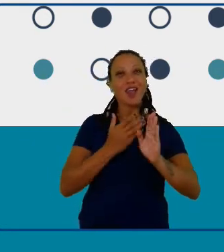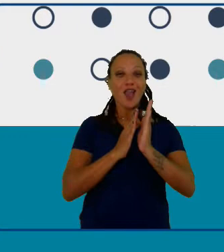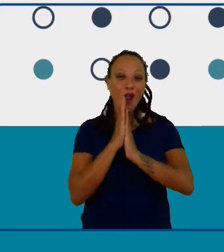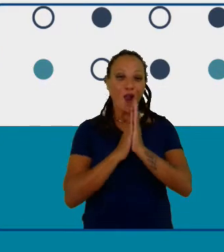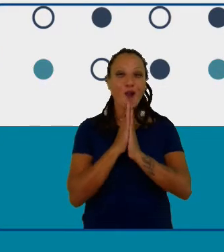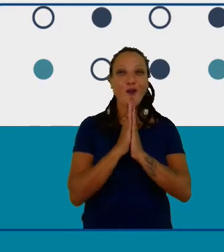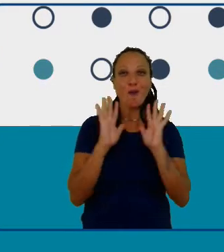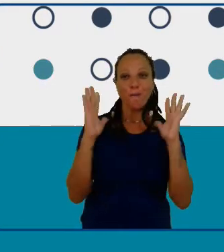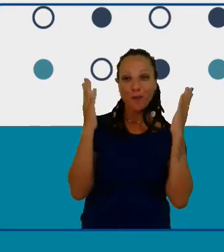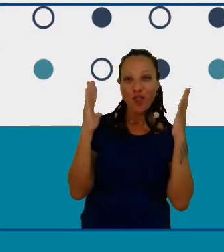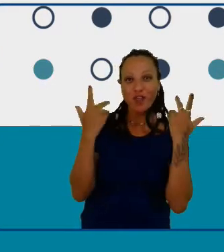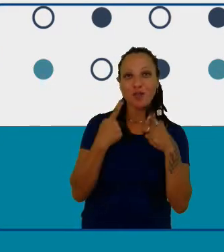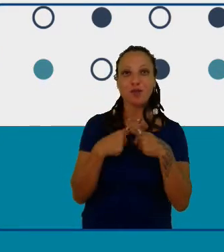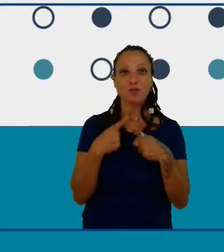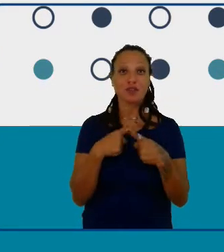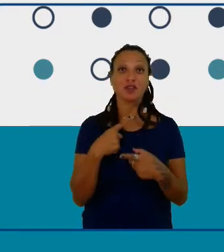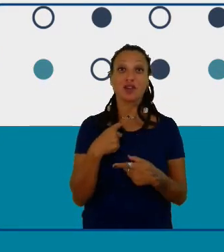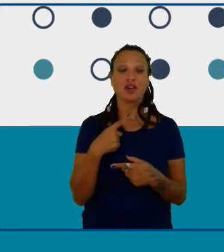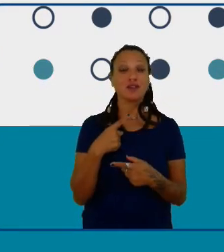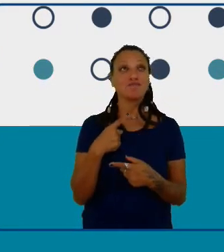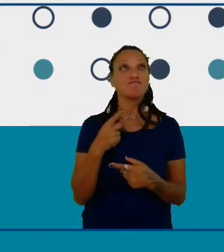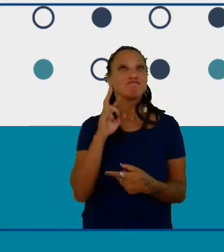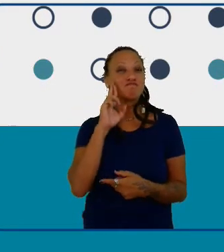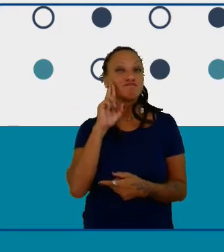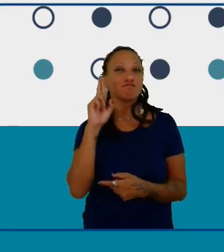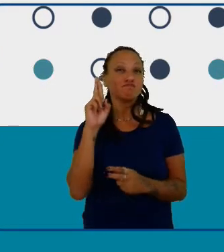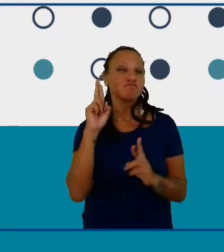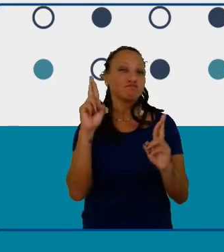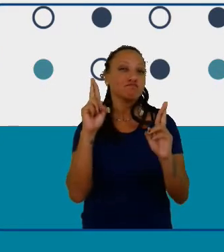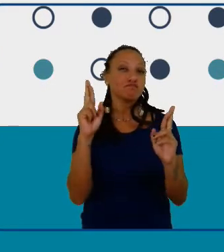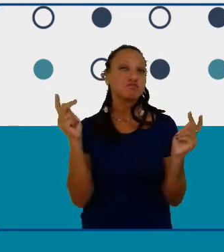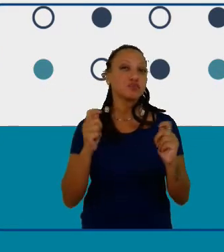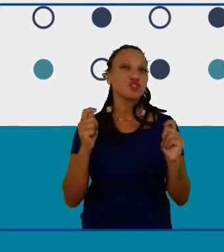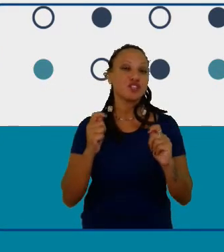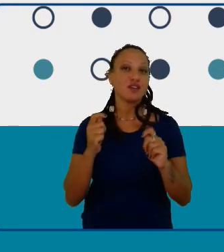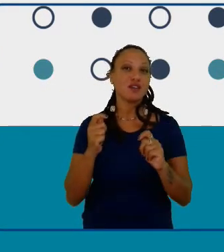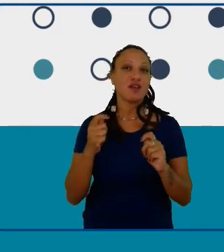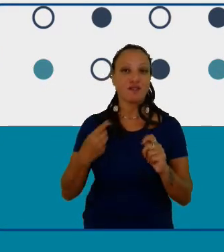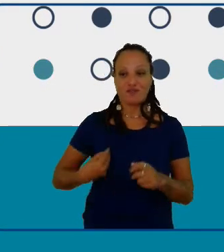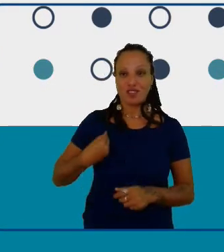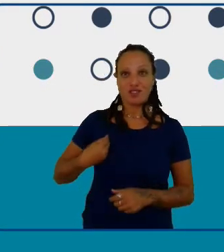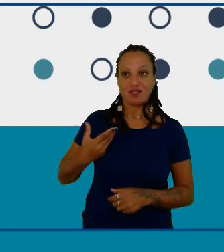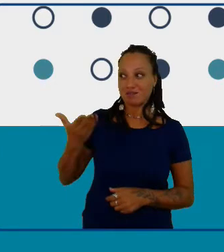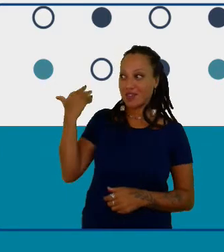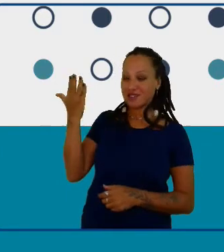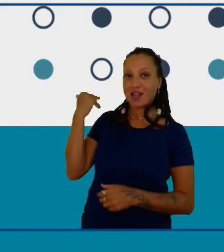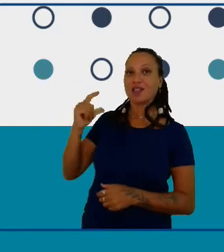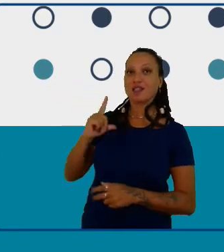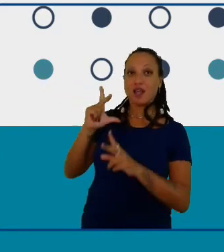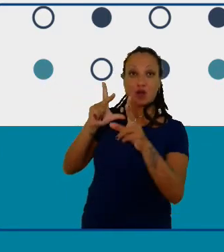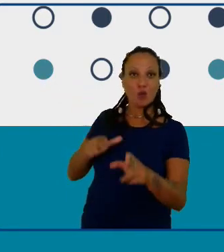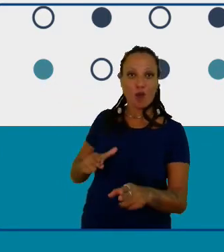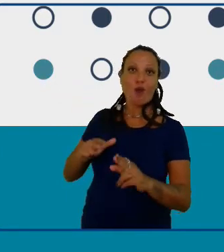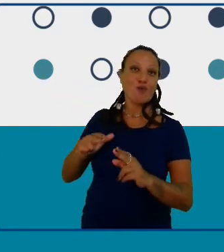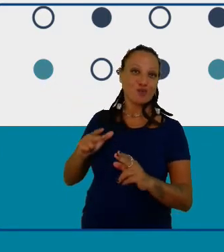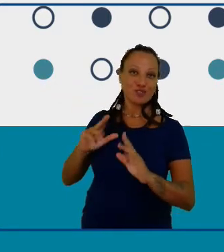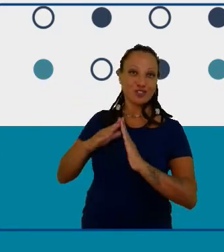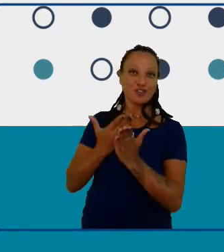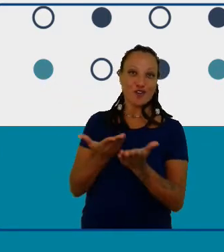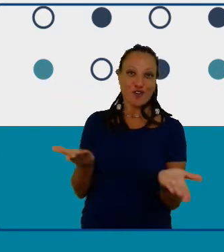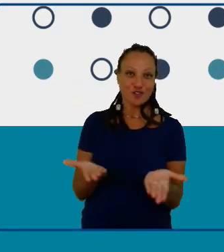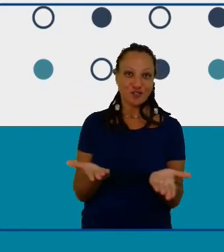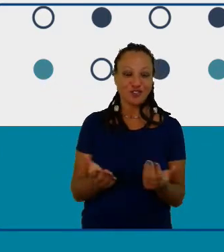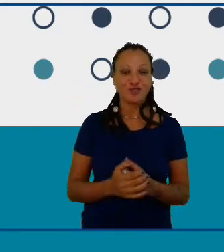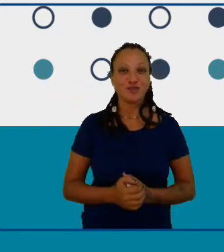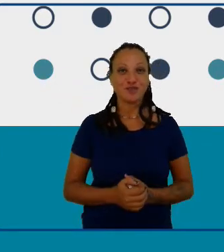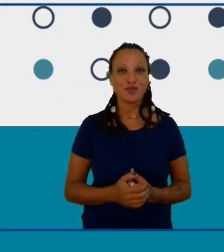se tivéssemos essas oportunidades na nossa época escolar e eu estou super feliz agora de convidar Camila